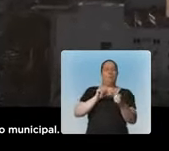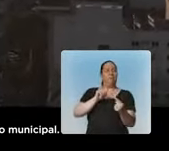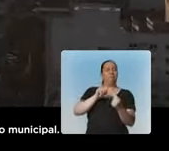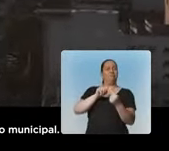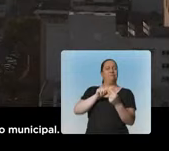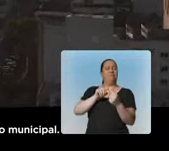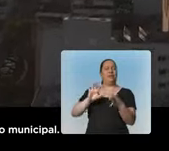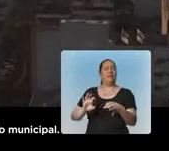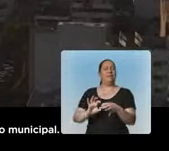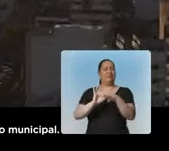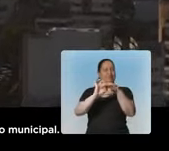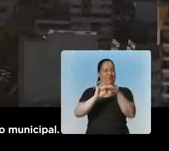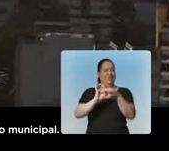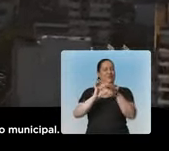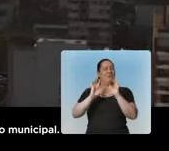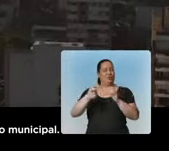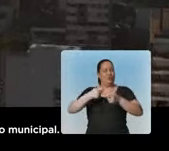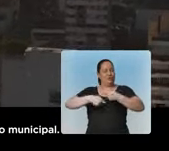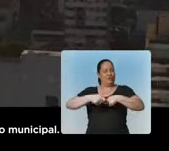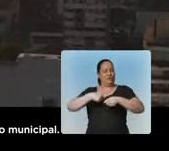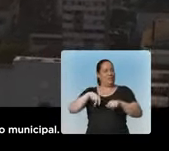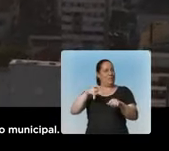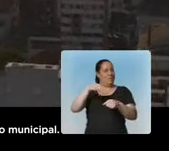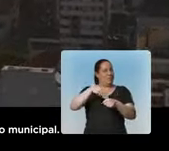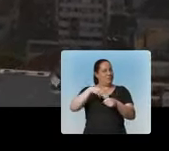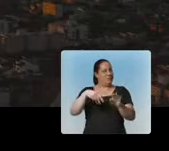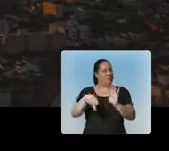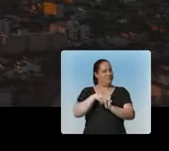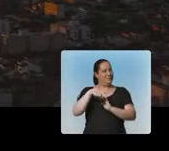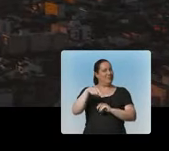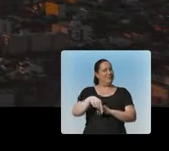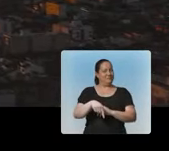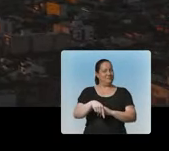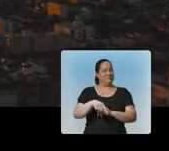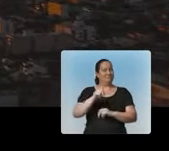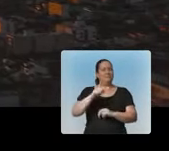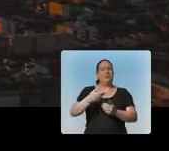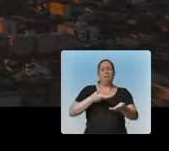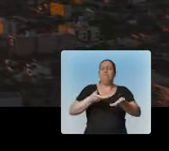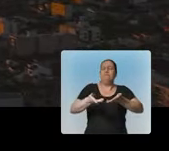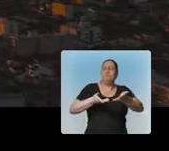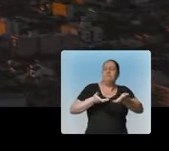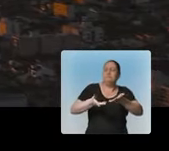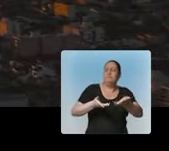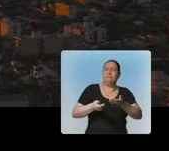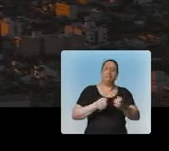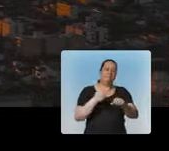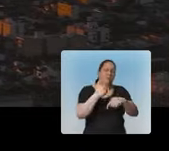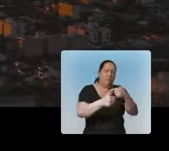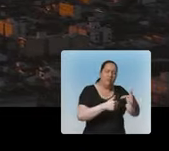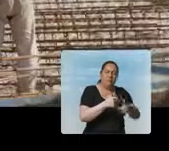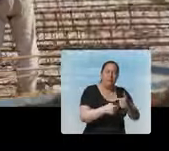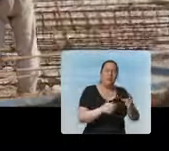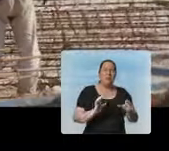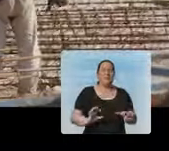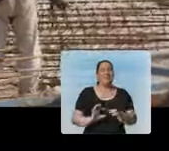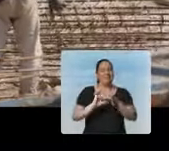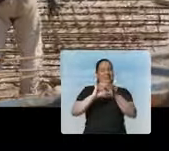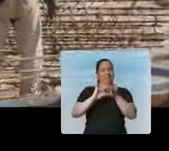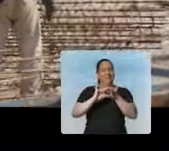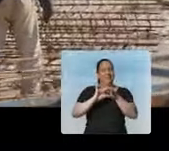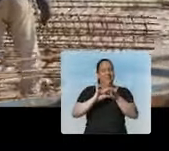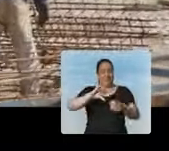resultado de ações e parcerias acertadas na gestão municipal. E será por meio de muito diálogo, cooperação e